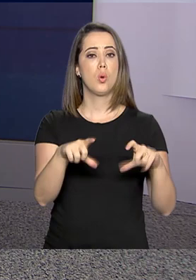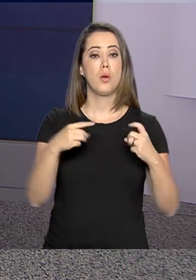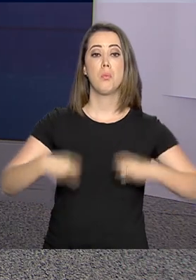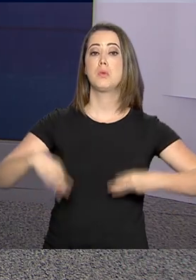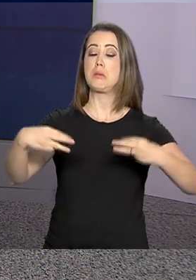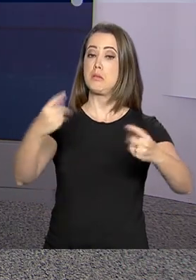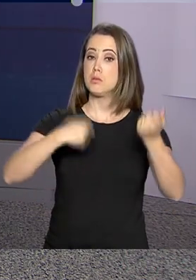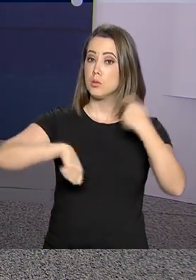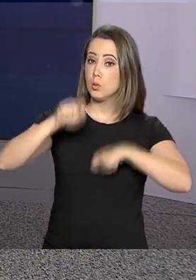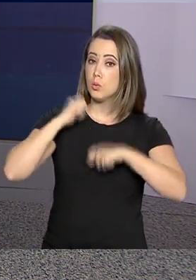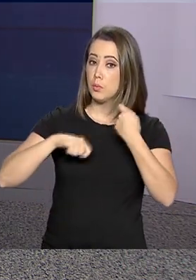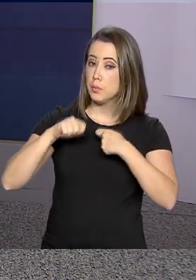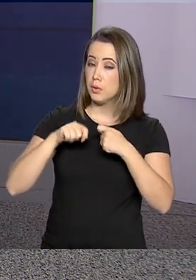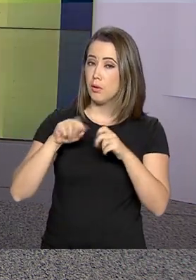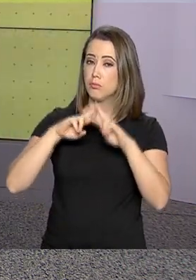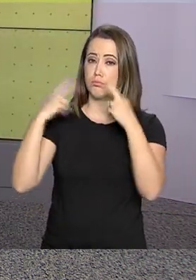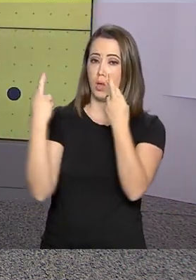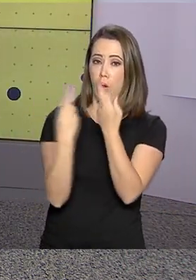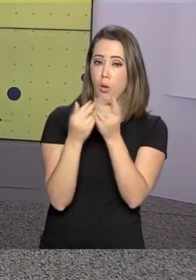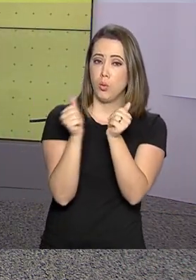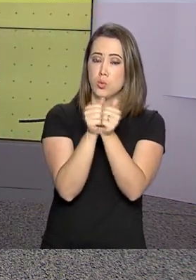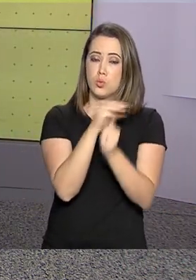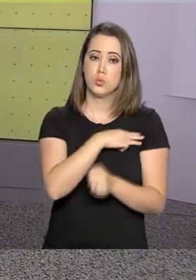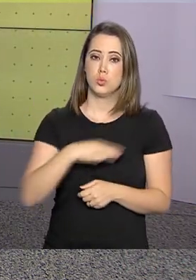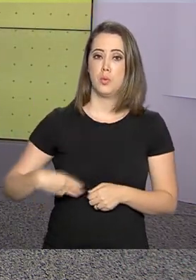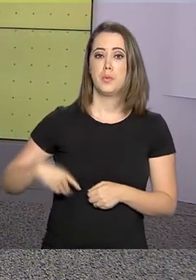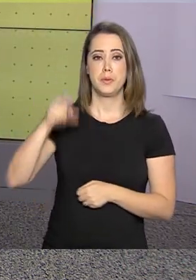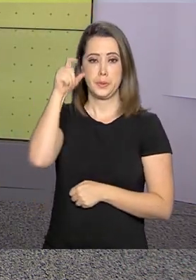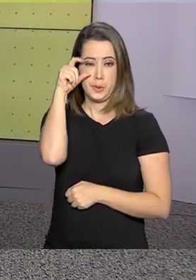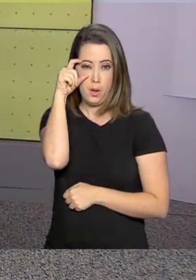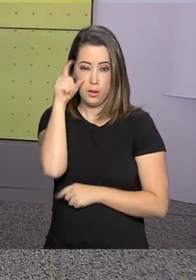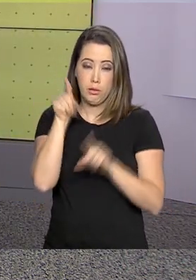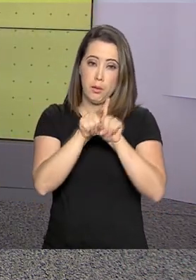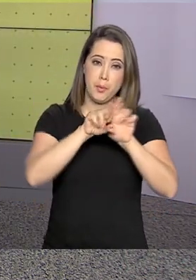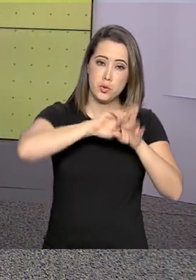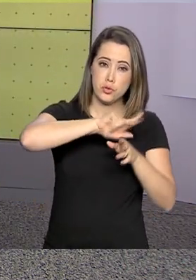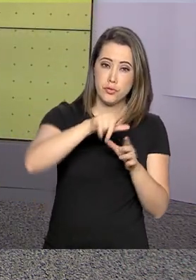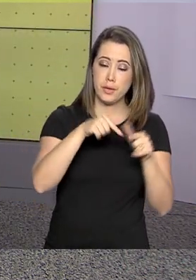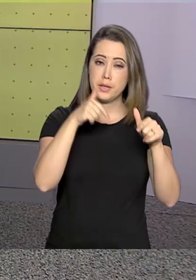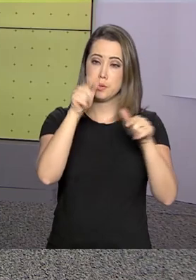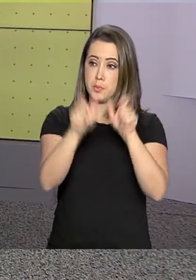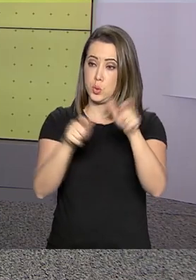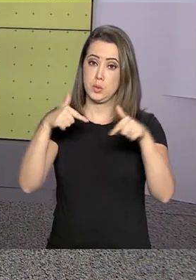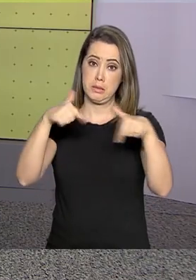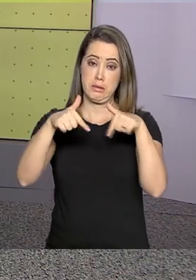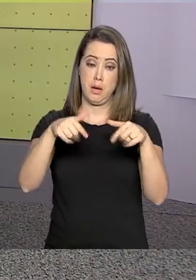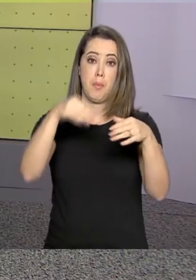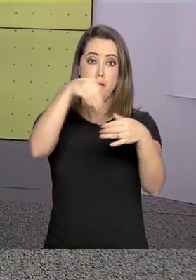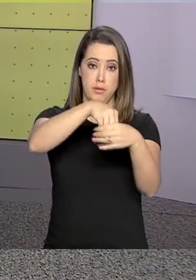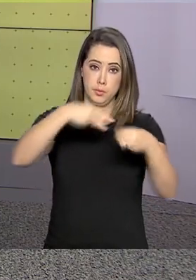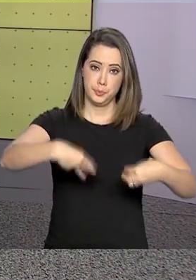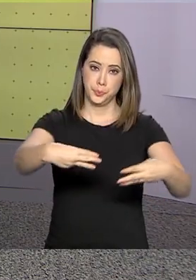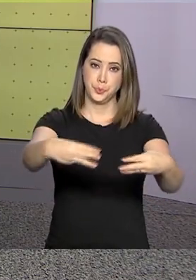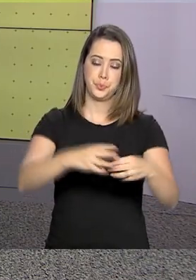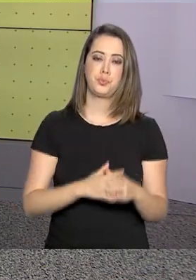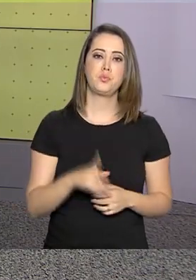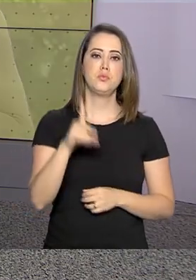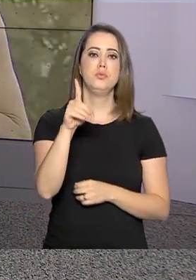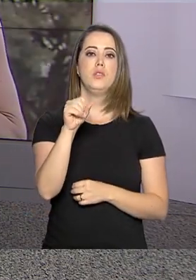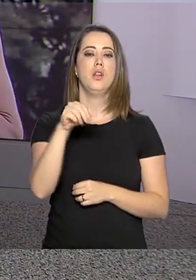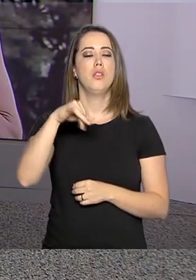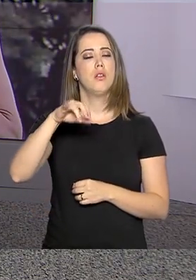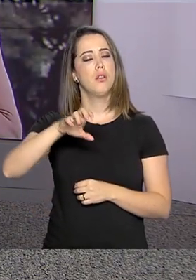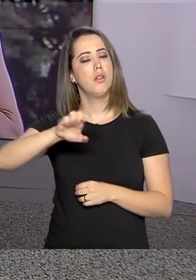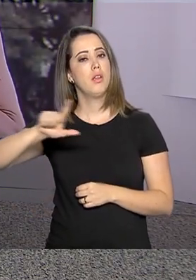da Economia, onde se reuniu com o ministro Paulo Guedes e servidores da pasta. A repórter Daniele Popov acompanha e fala ao